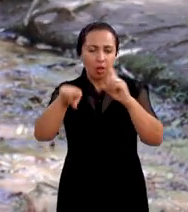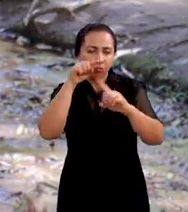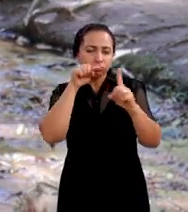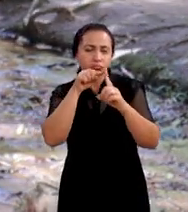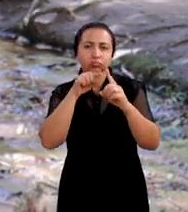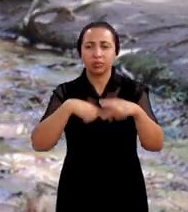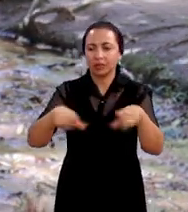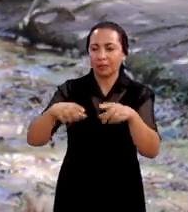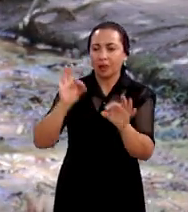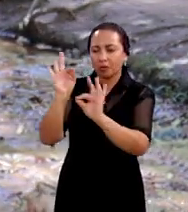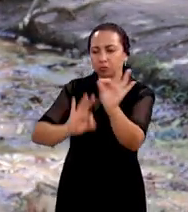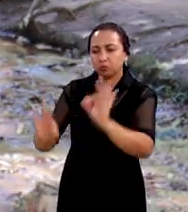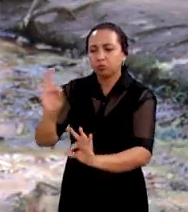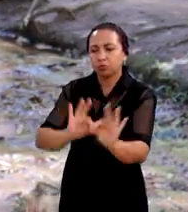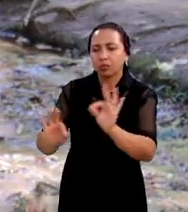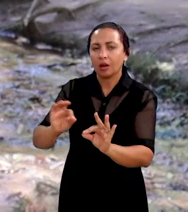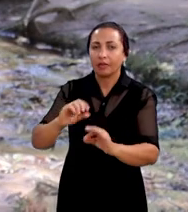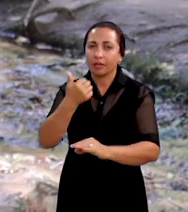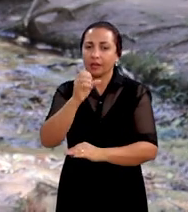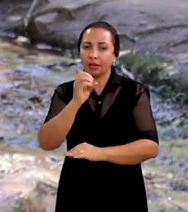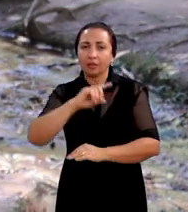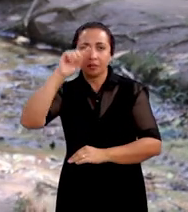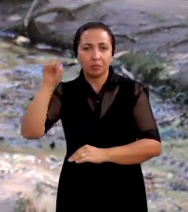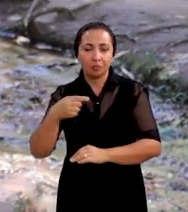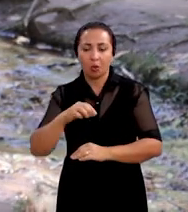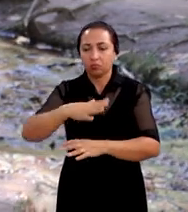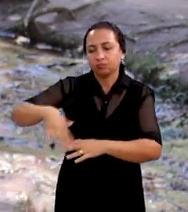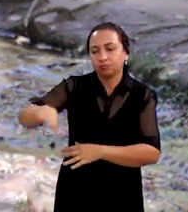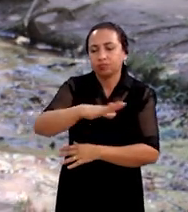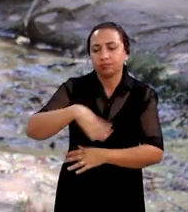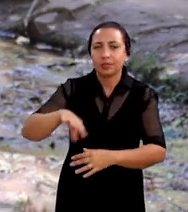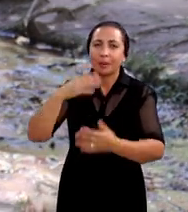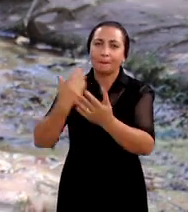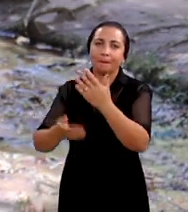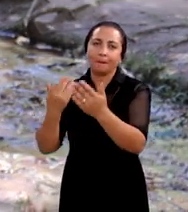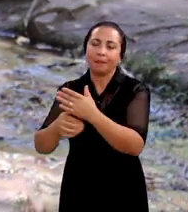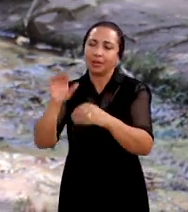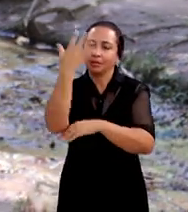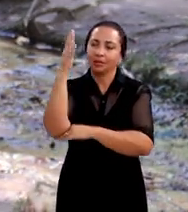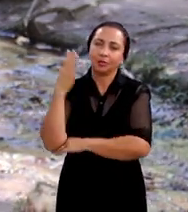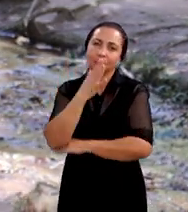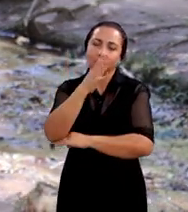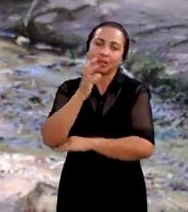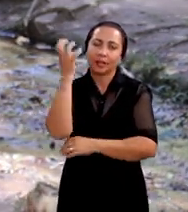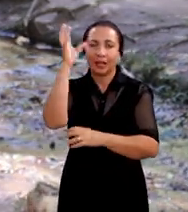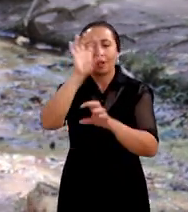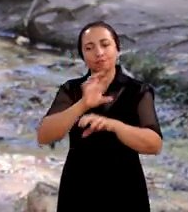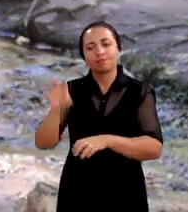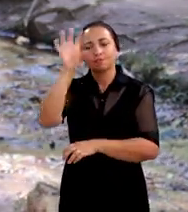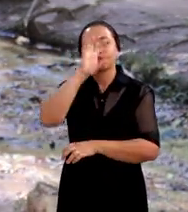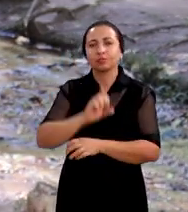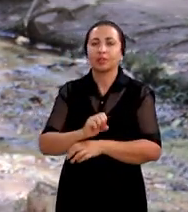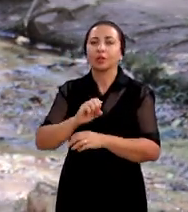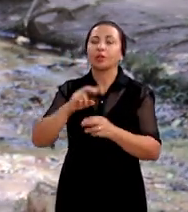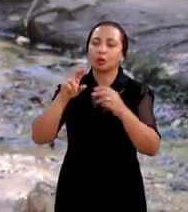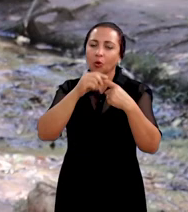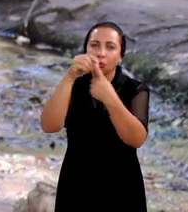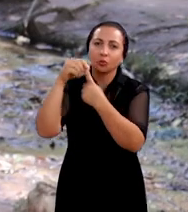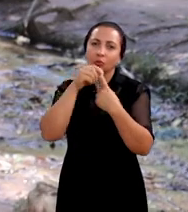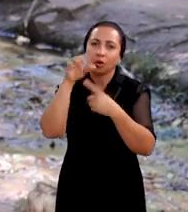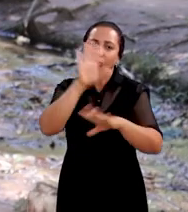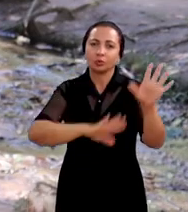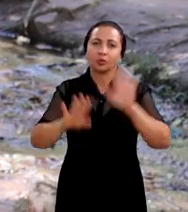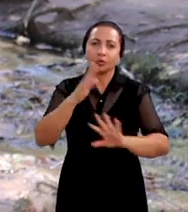conservação e recuperação de 600 mil metros quadrados de áreas degradadas de vegetação na região da Unidade de